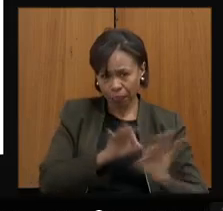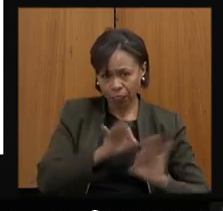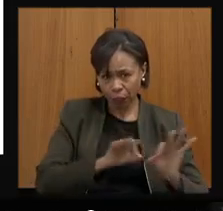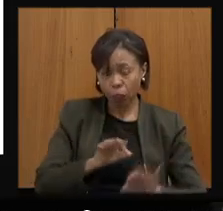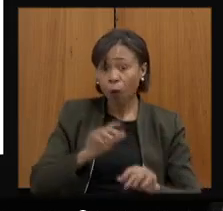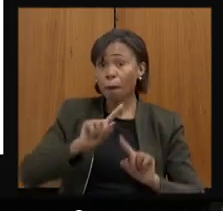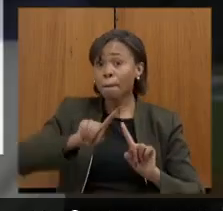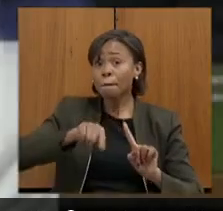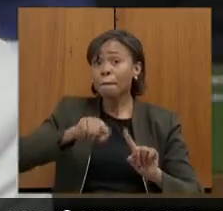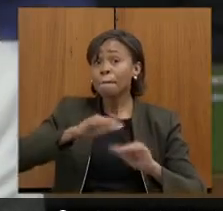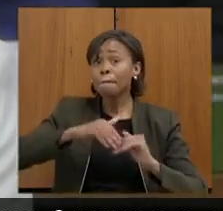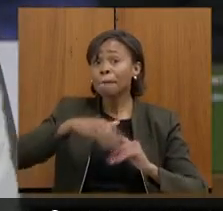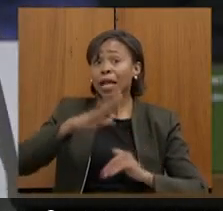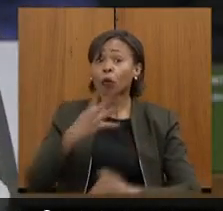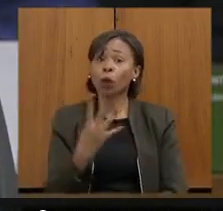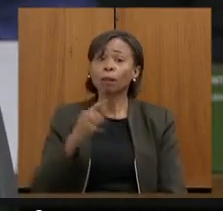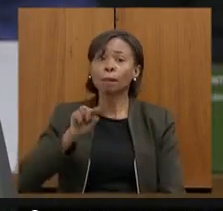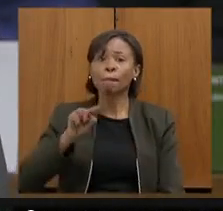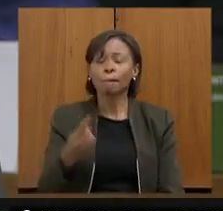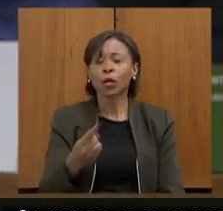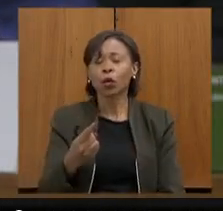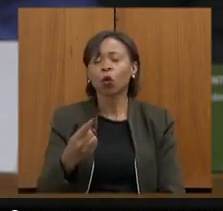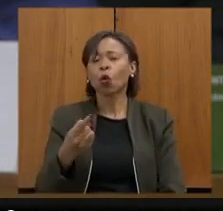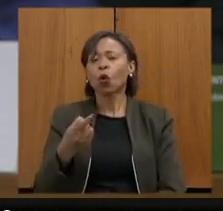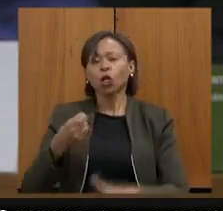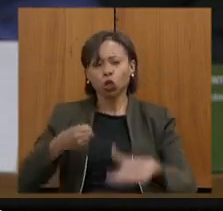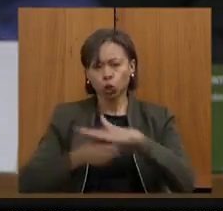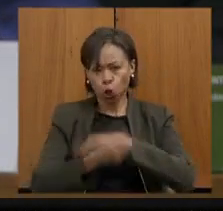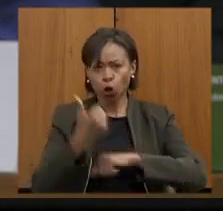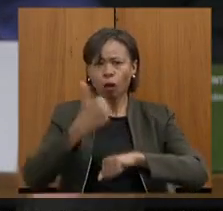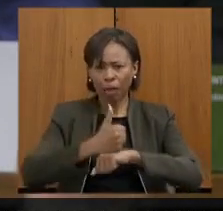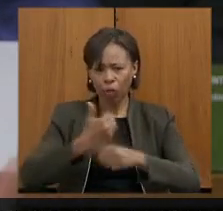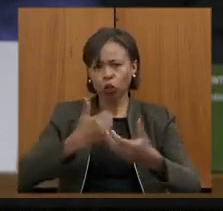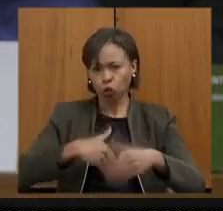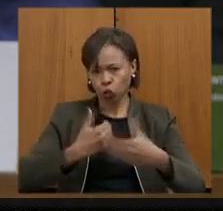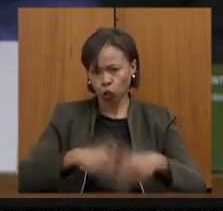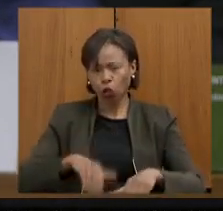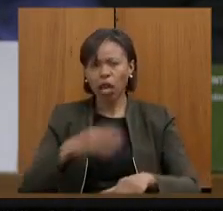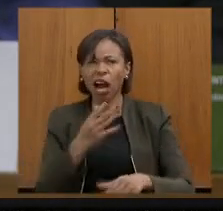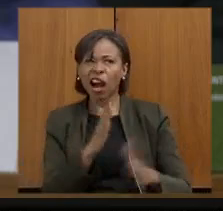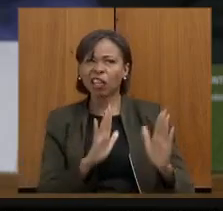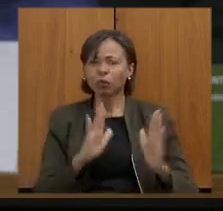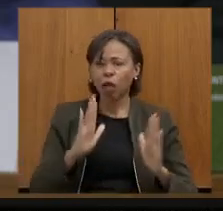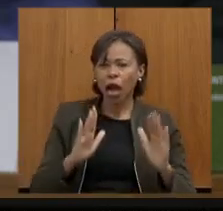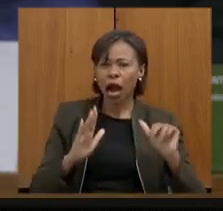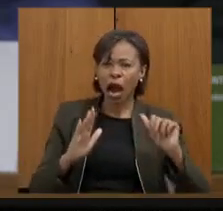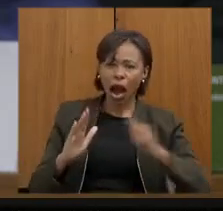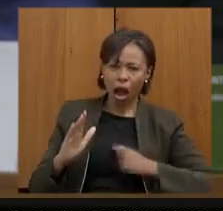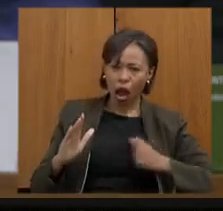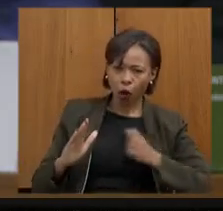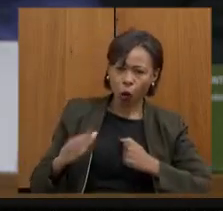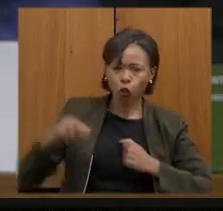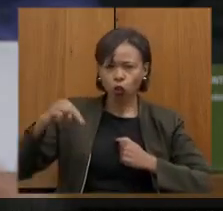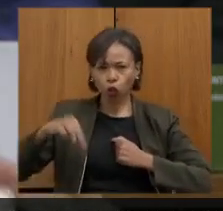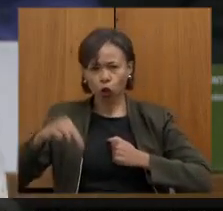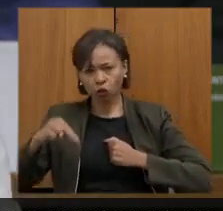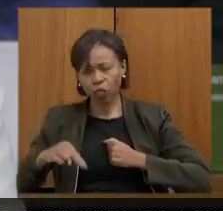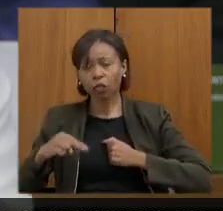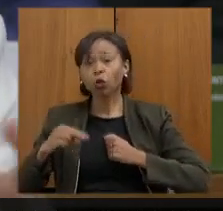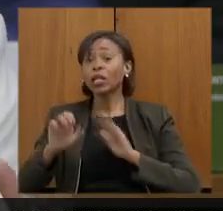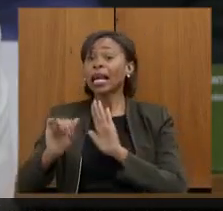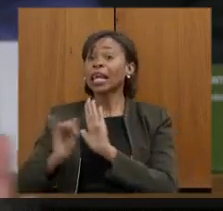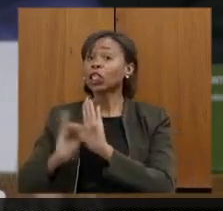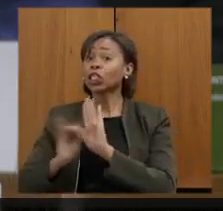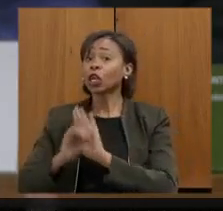nomeações ao longo desse ano, entre agosto e novembro próximo, ainda referente ao edital de 2017, para fazer